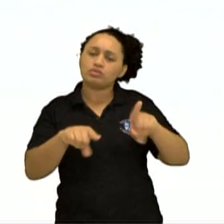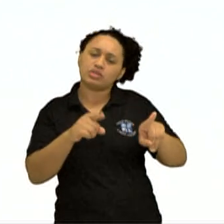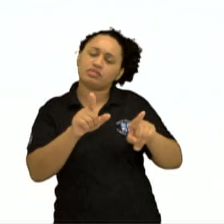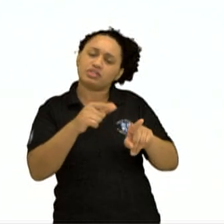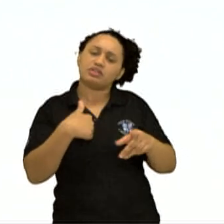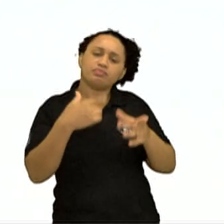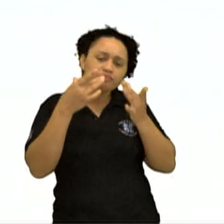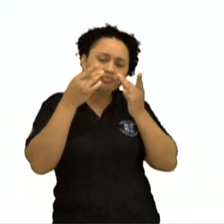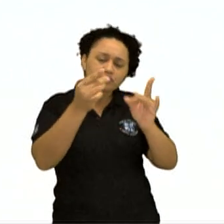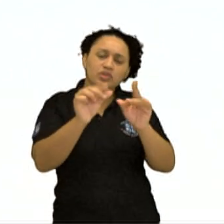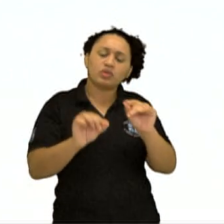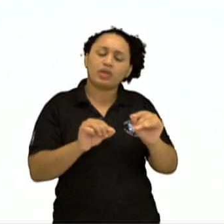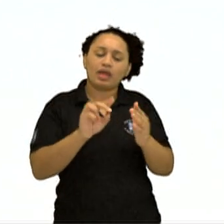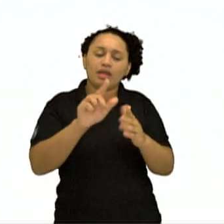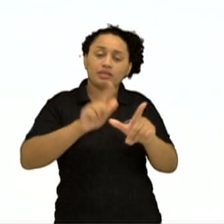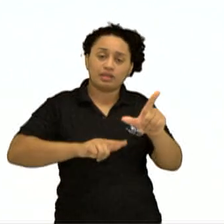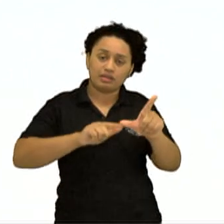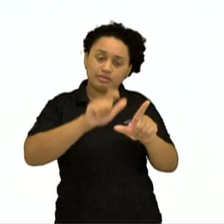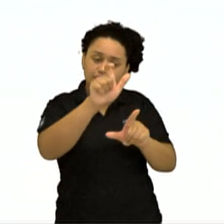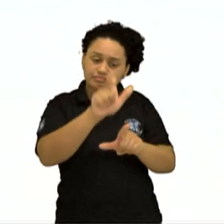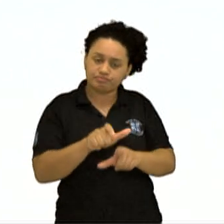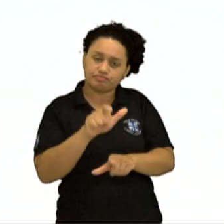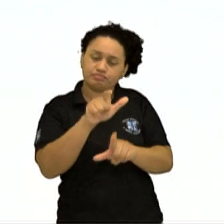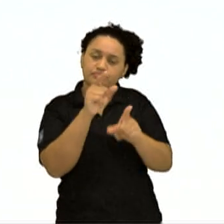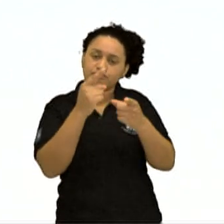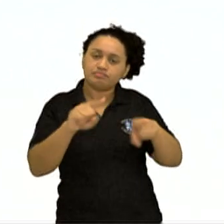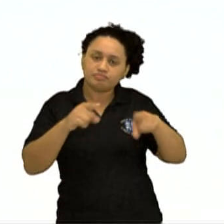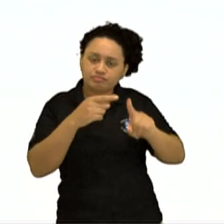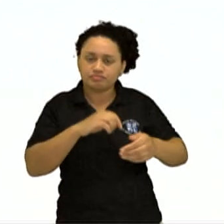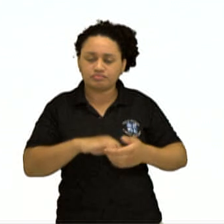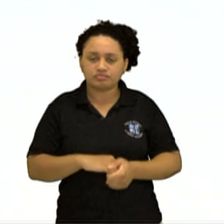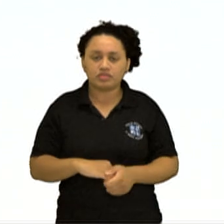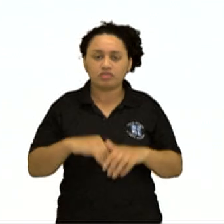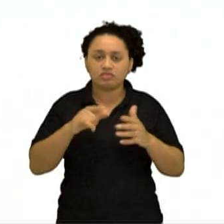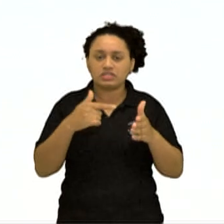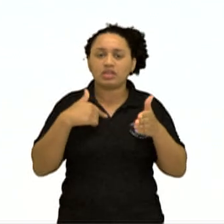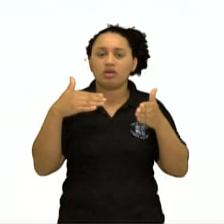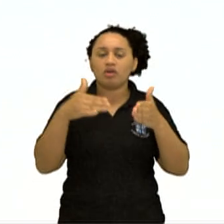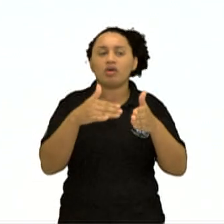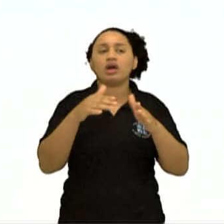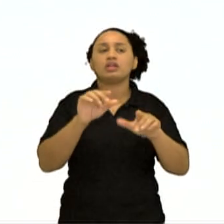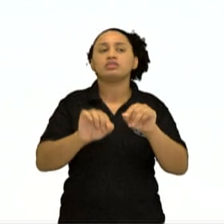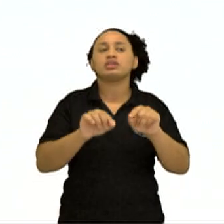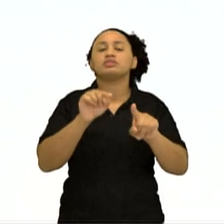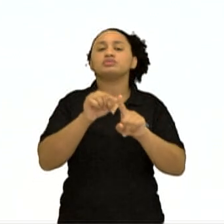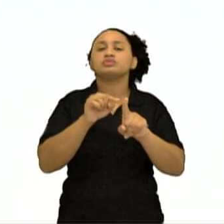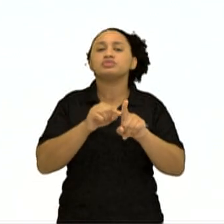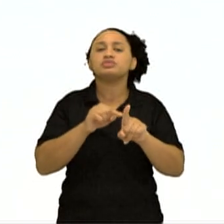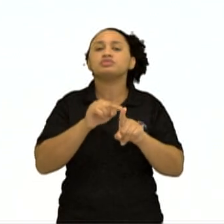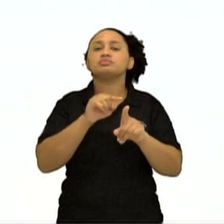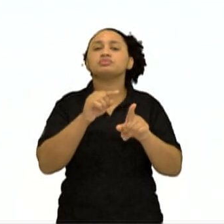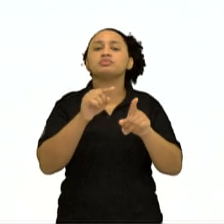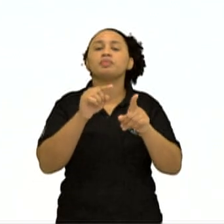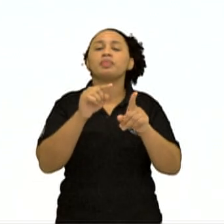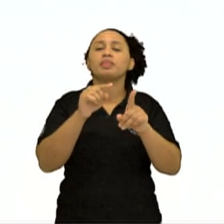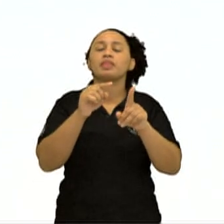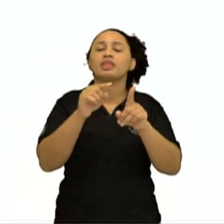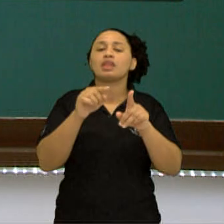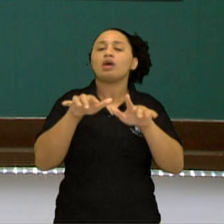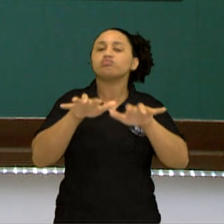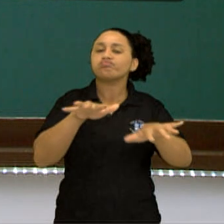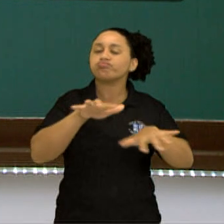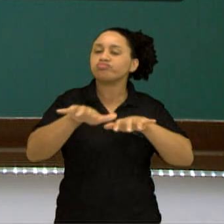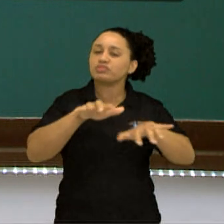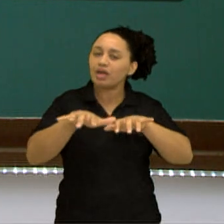atenção na letra dessa música? Você presta atenção na melodia e no ritmo? Já pensou